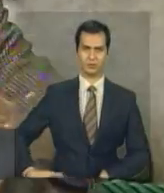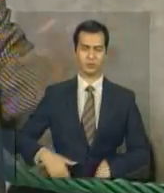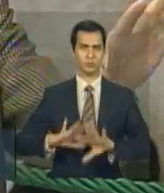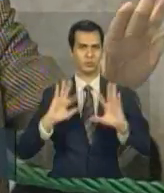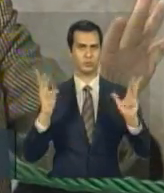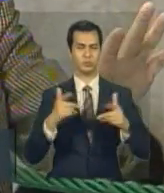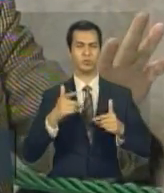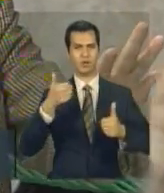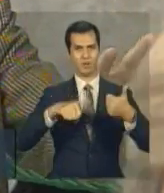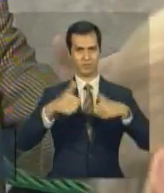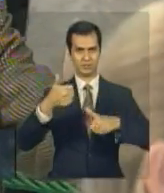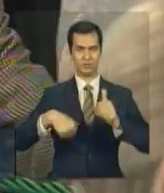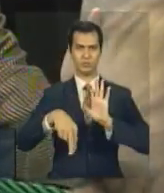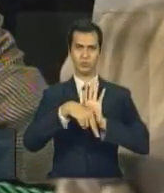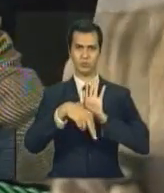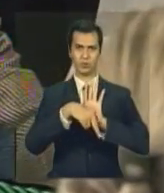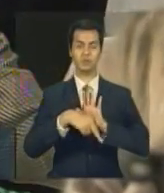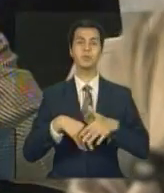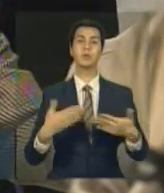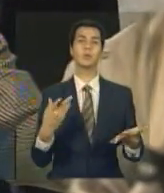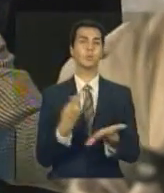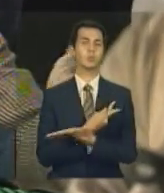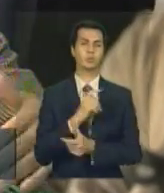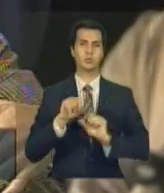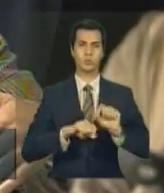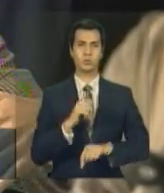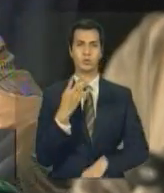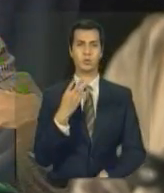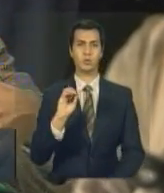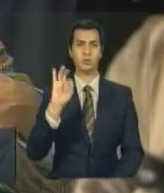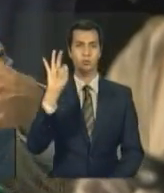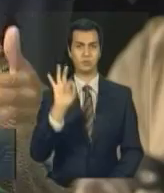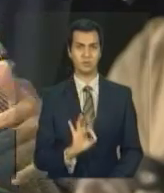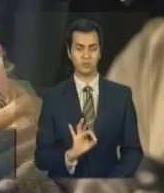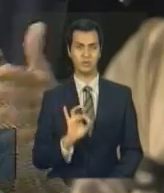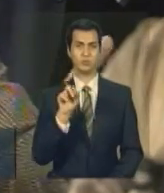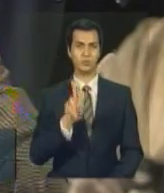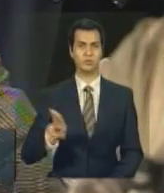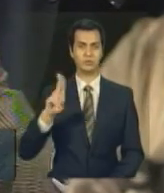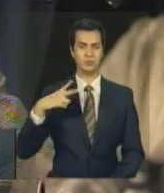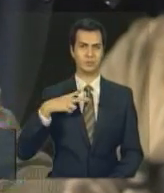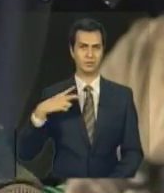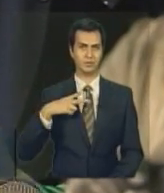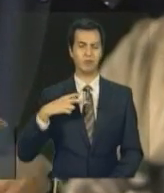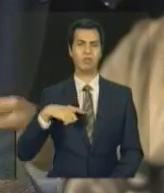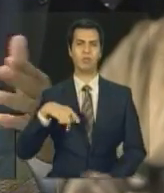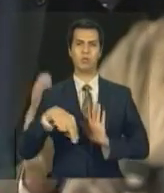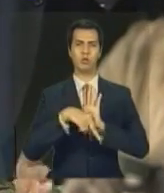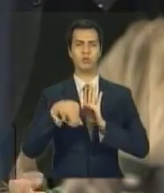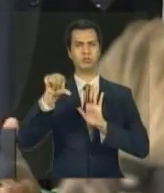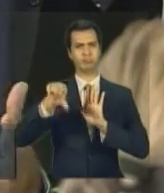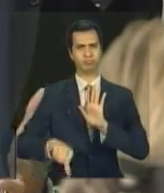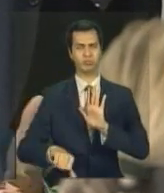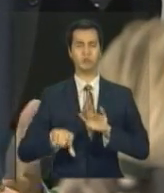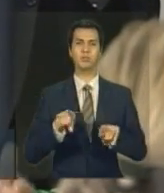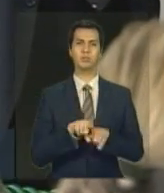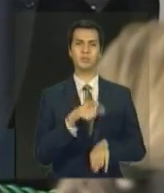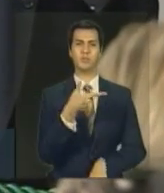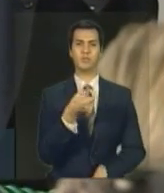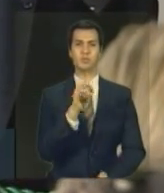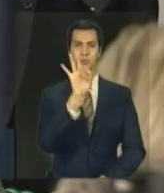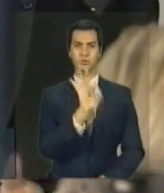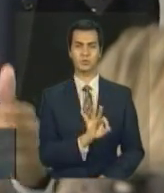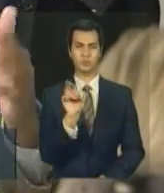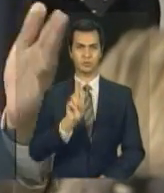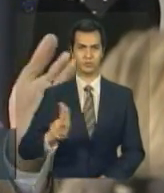40% das privadas estão em uma situação insatisfatória e 20% das públicas,